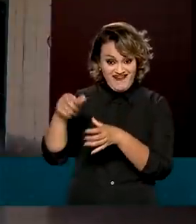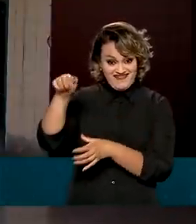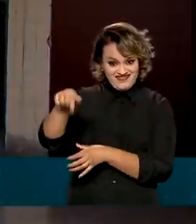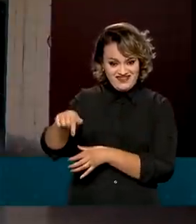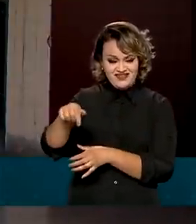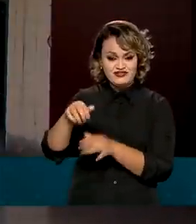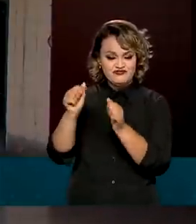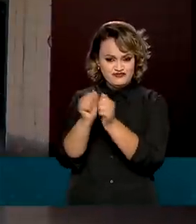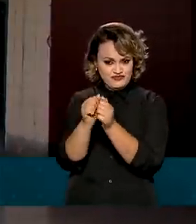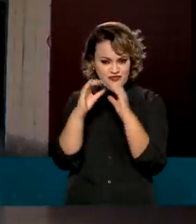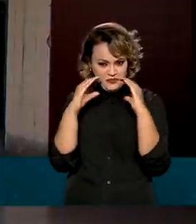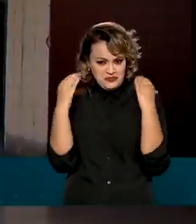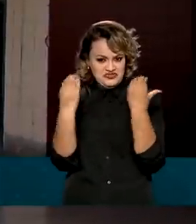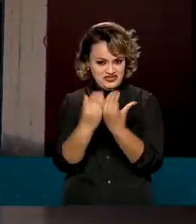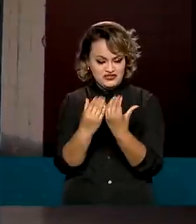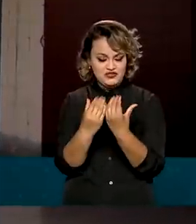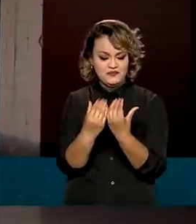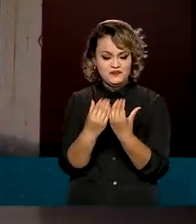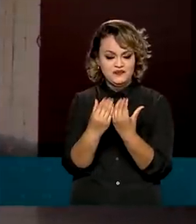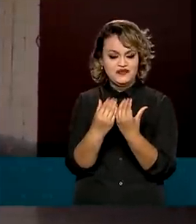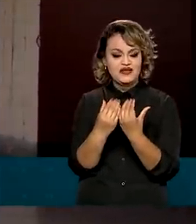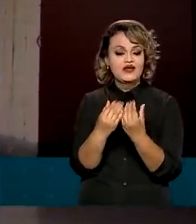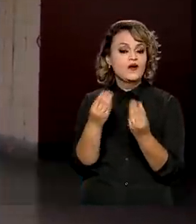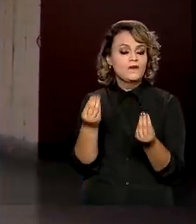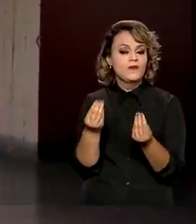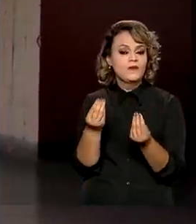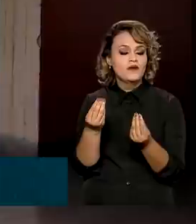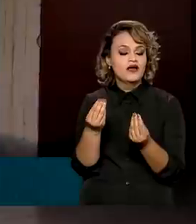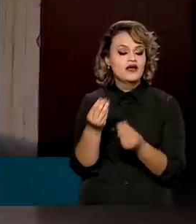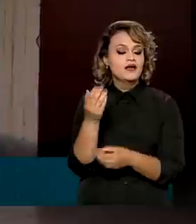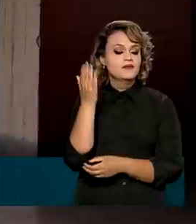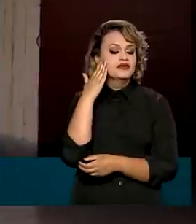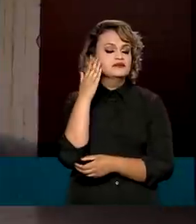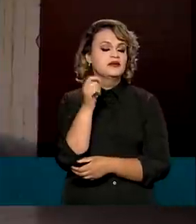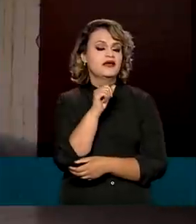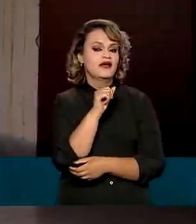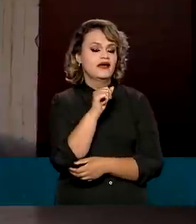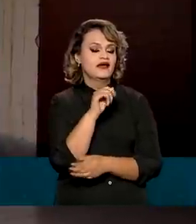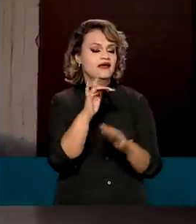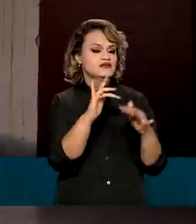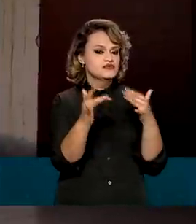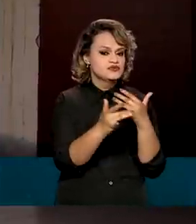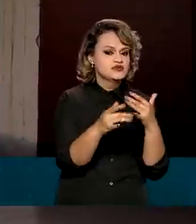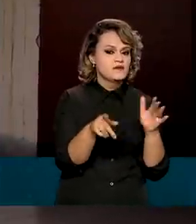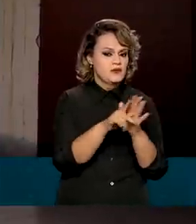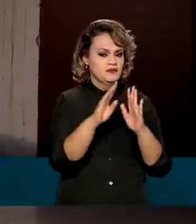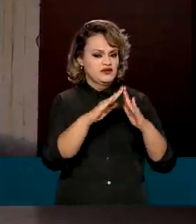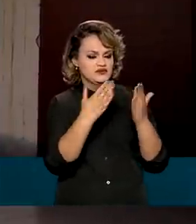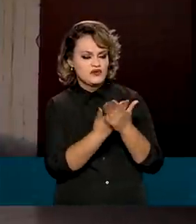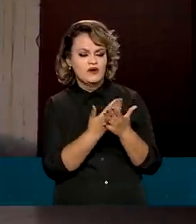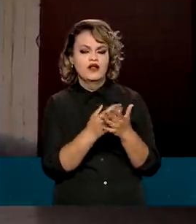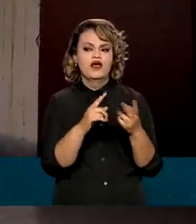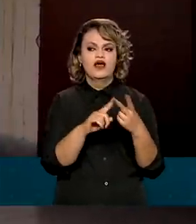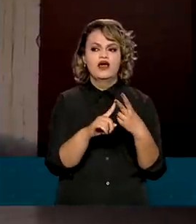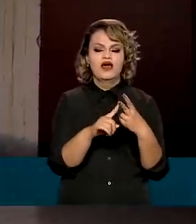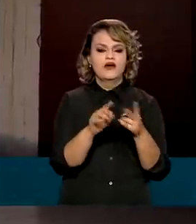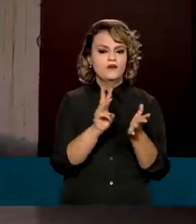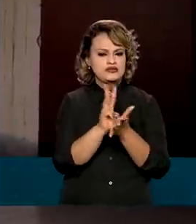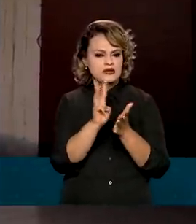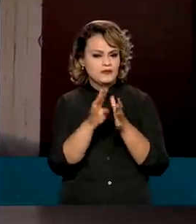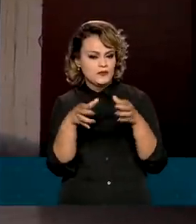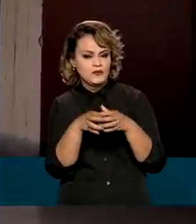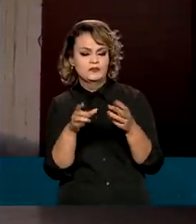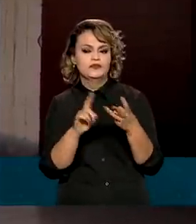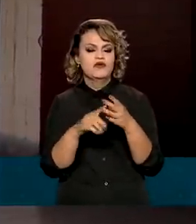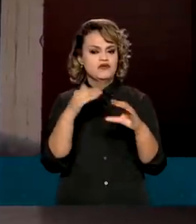conexão junto à comunidade no sentido de ativação das redes sociais da escola, ativação de grupos de WhatsApp,